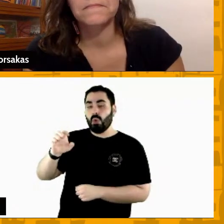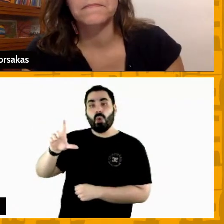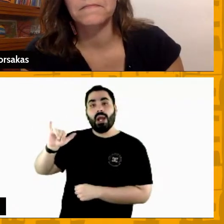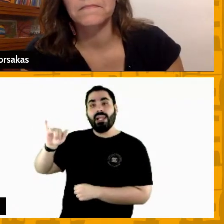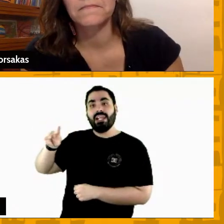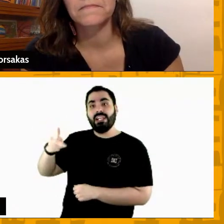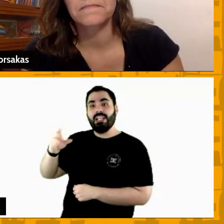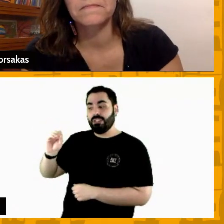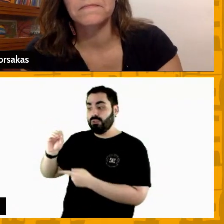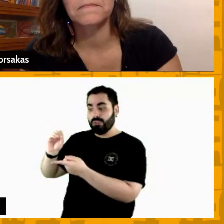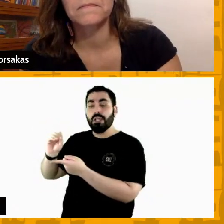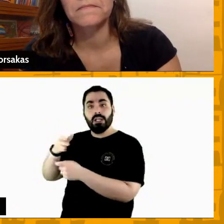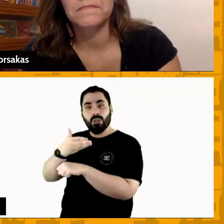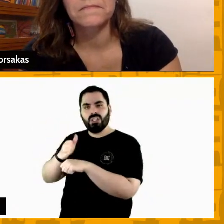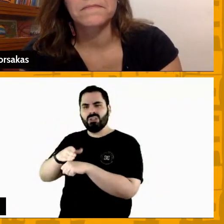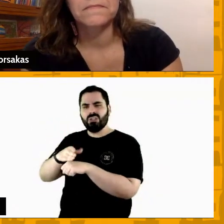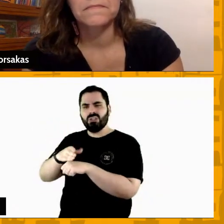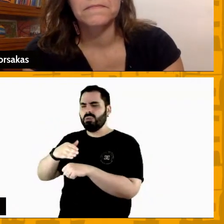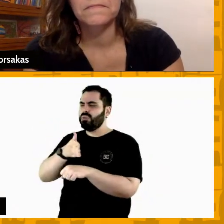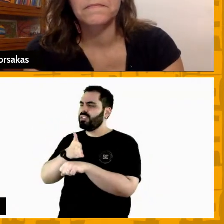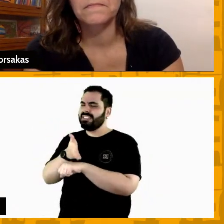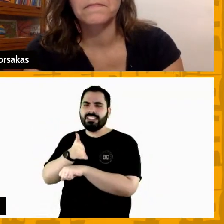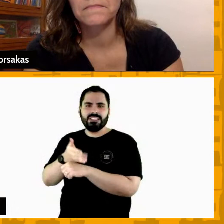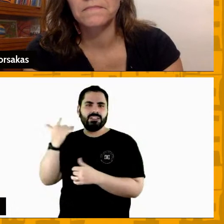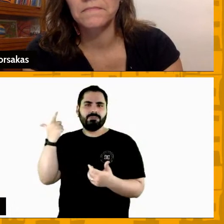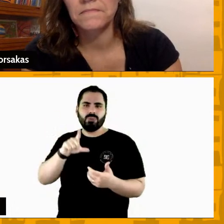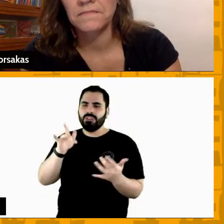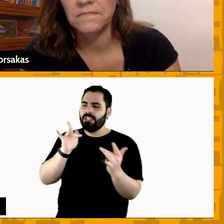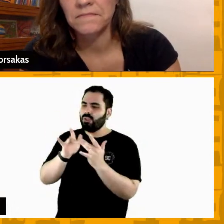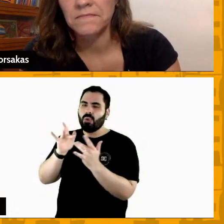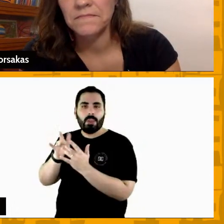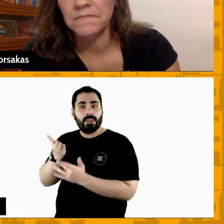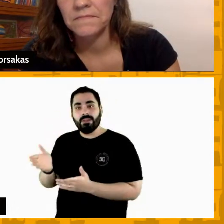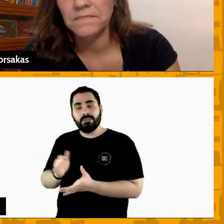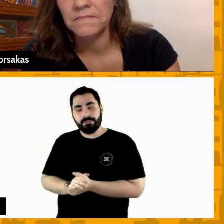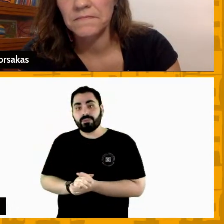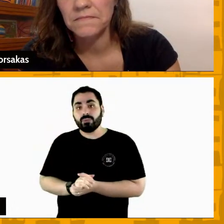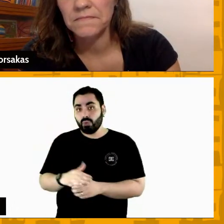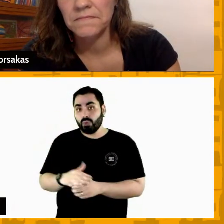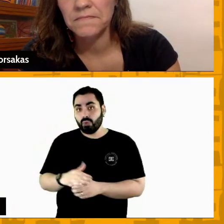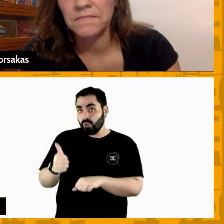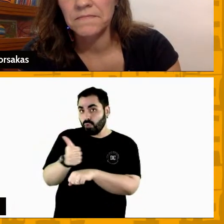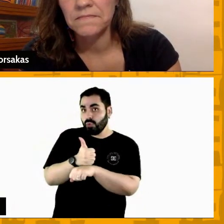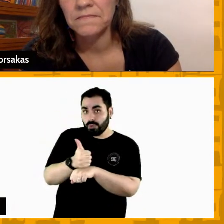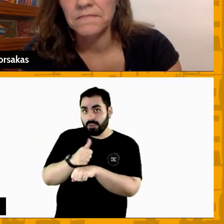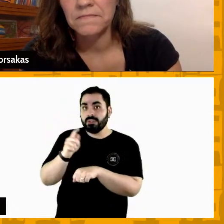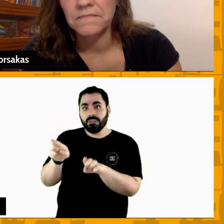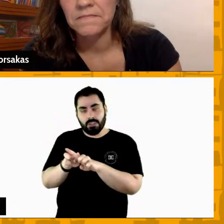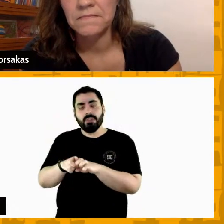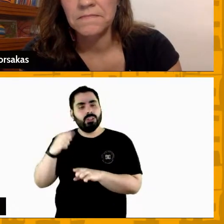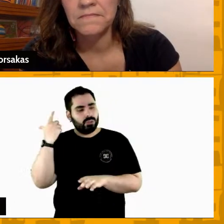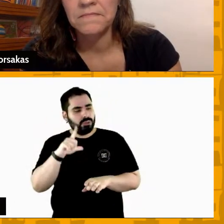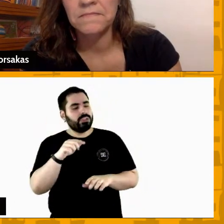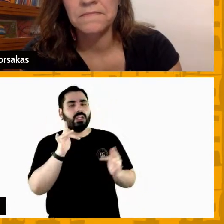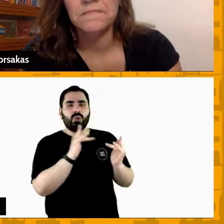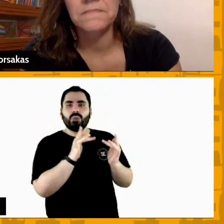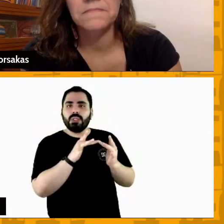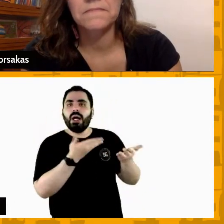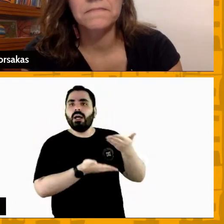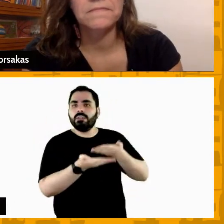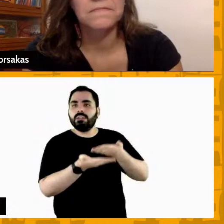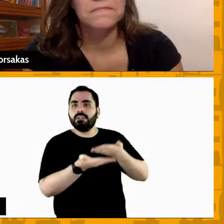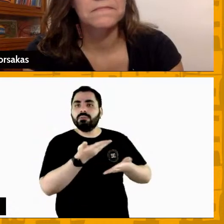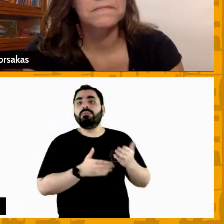comissão técnica toda é os jogadores são as pessoas têm acesso e franca é isso você vai ganhar um jogo